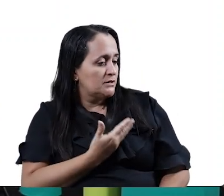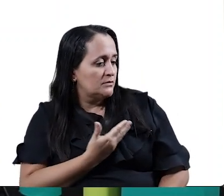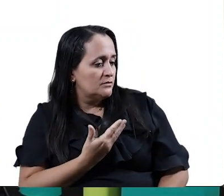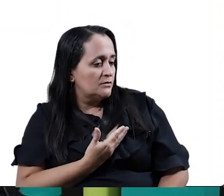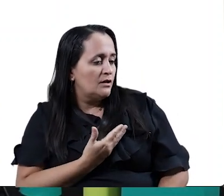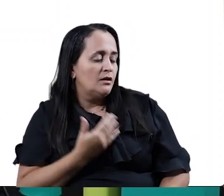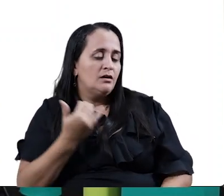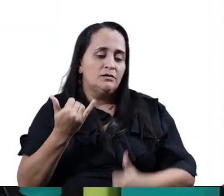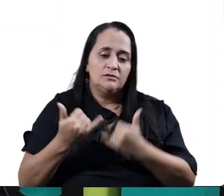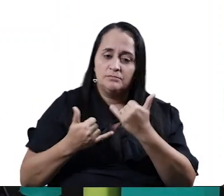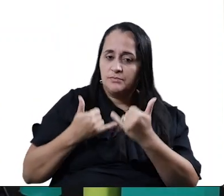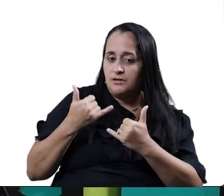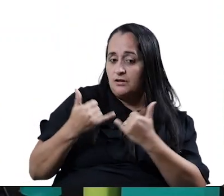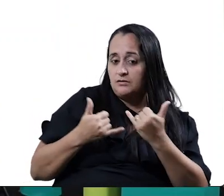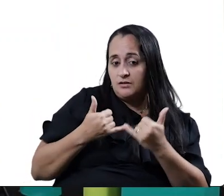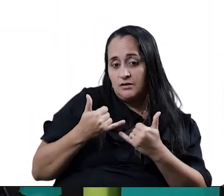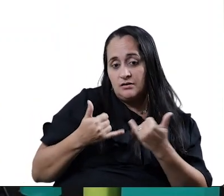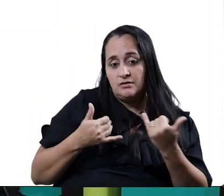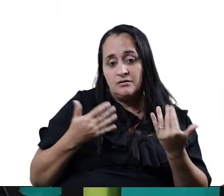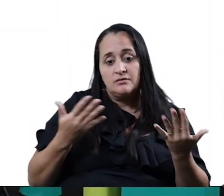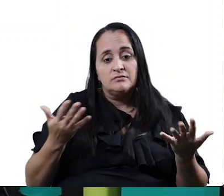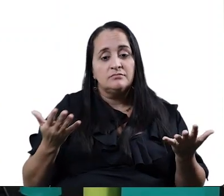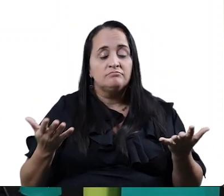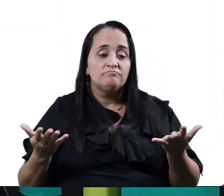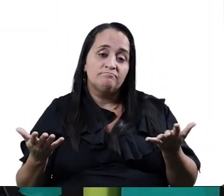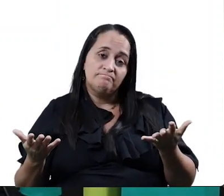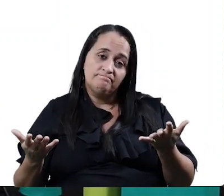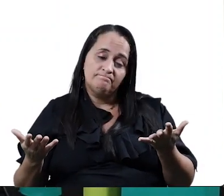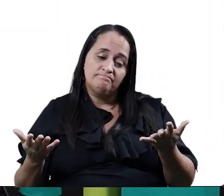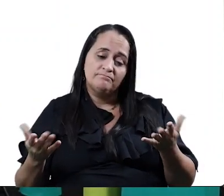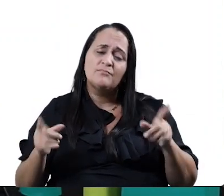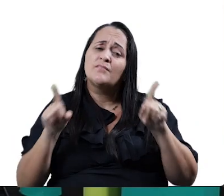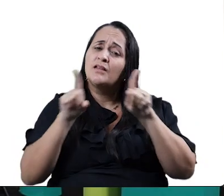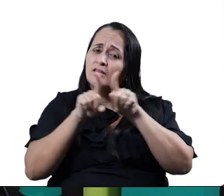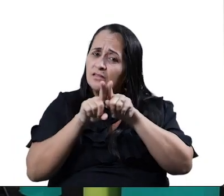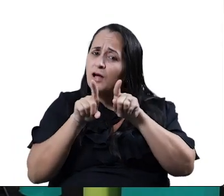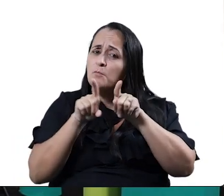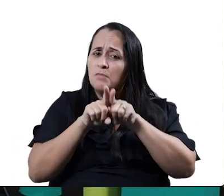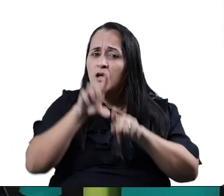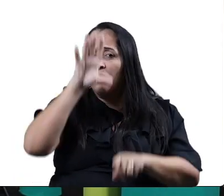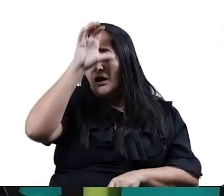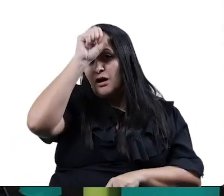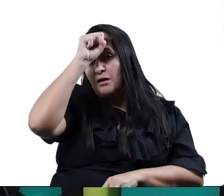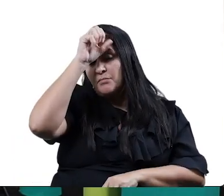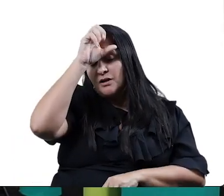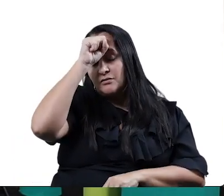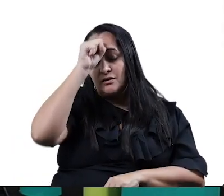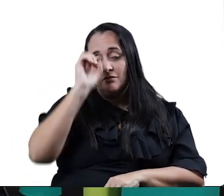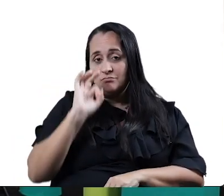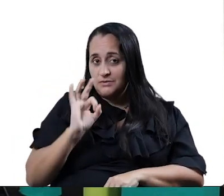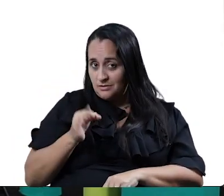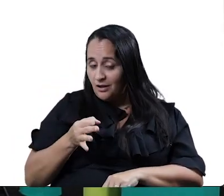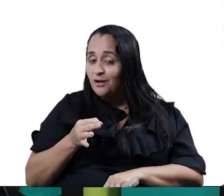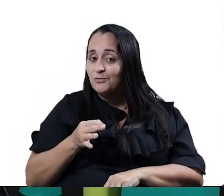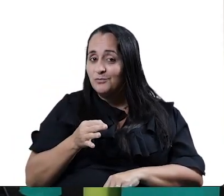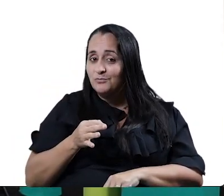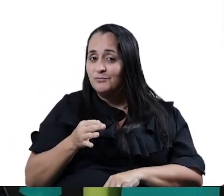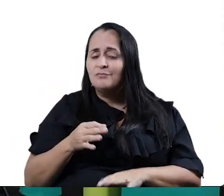Estreitar as brincadeiras. E também aprender. Certo?